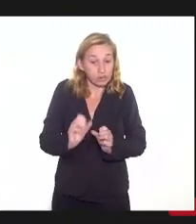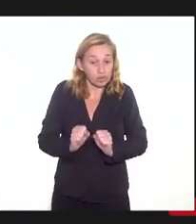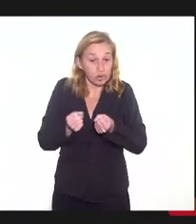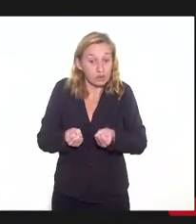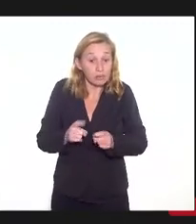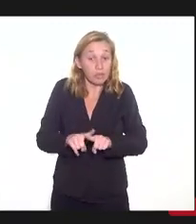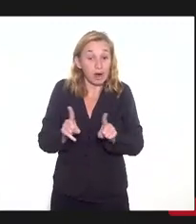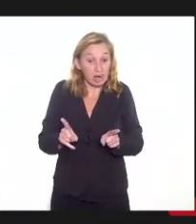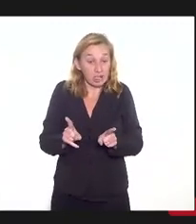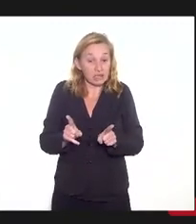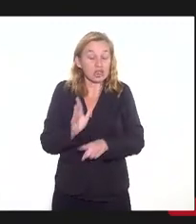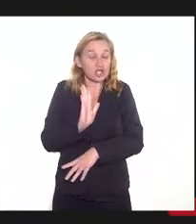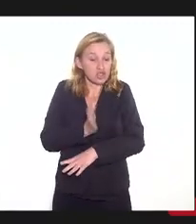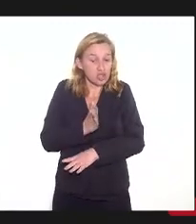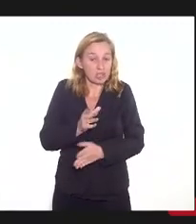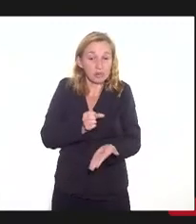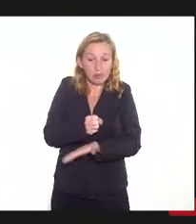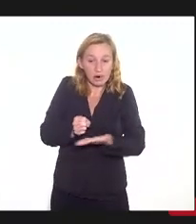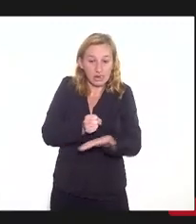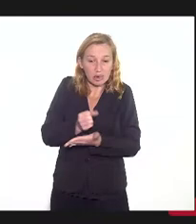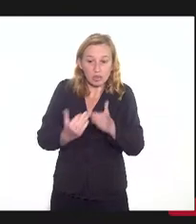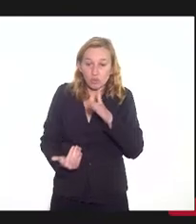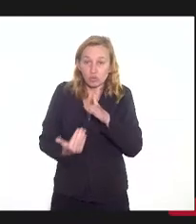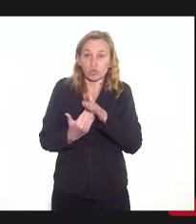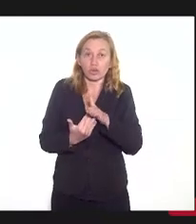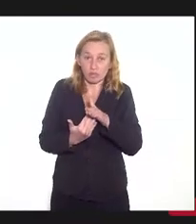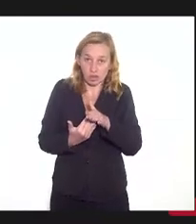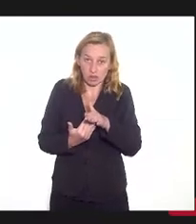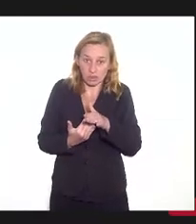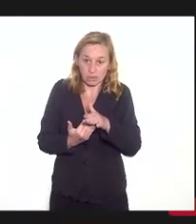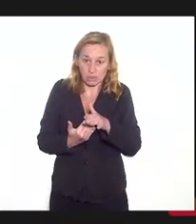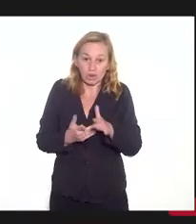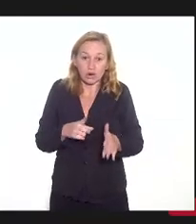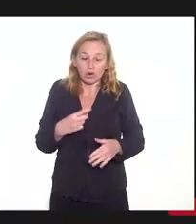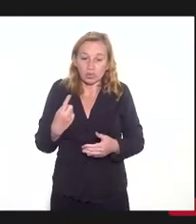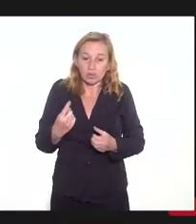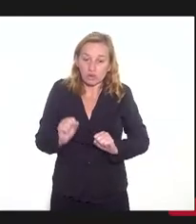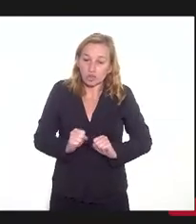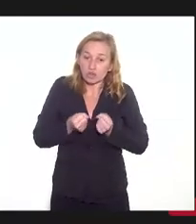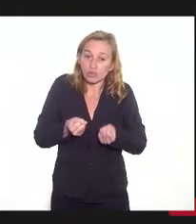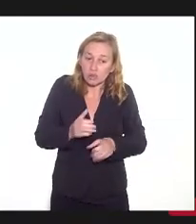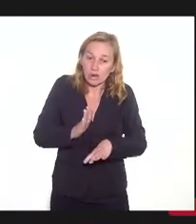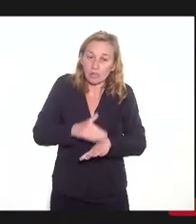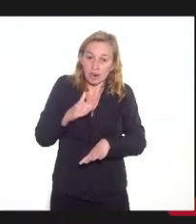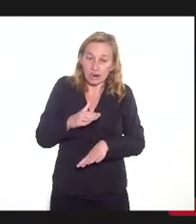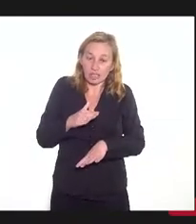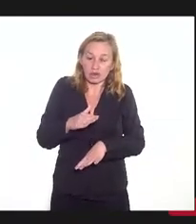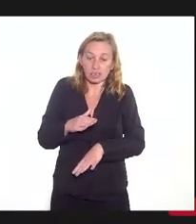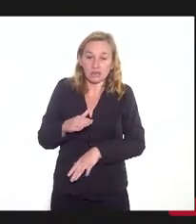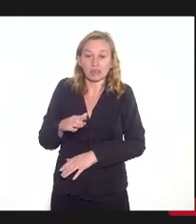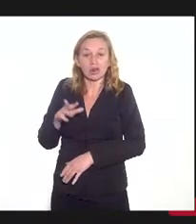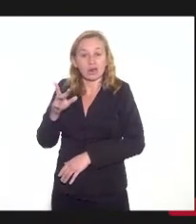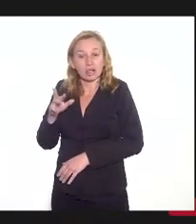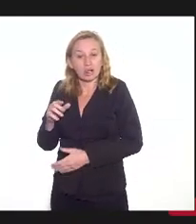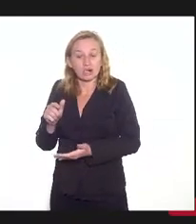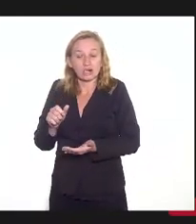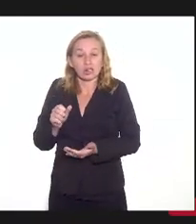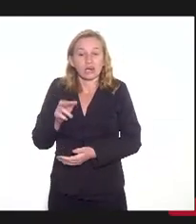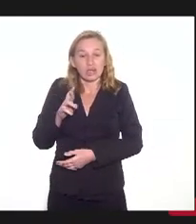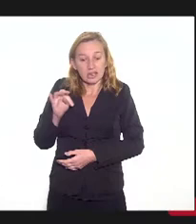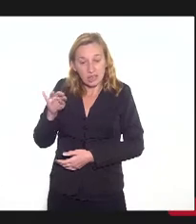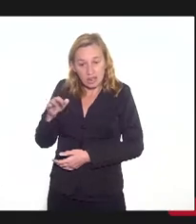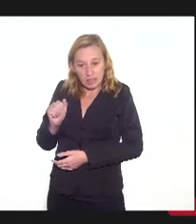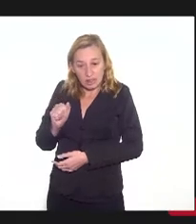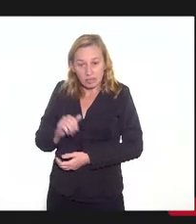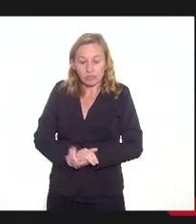mas já estamos basicamente no limite. Então, o nosso esforço maior será do lado da receita. João Nelson,